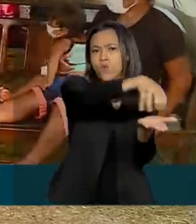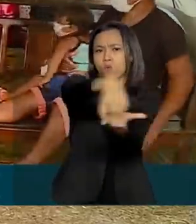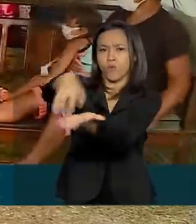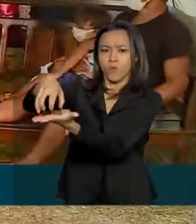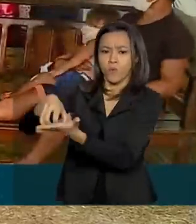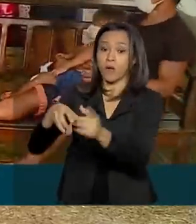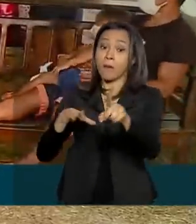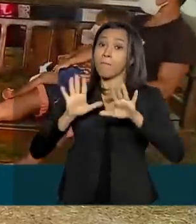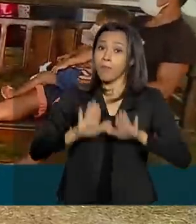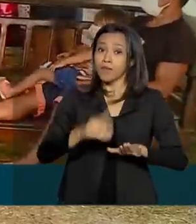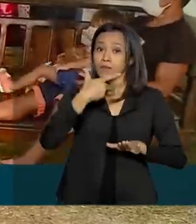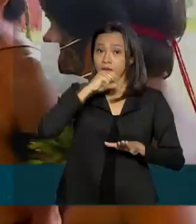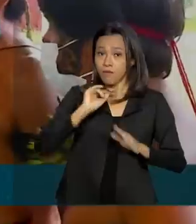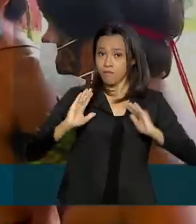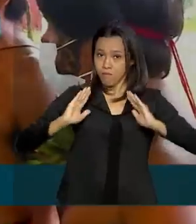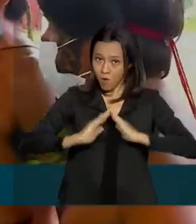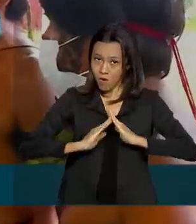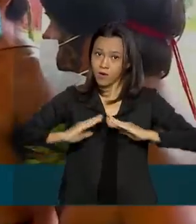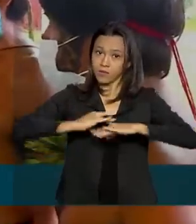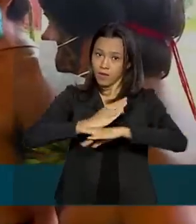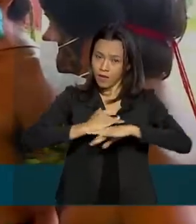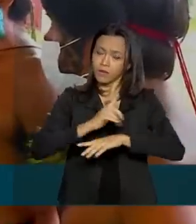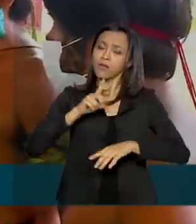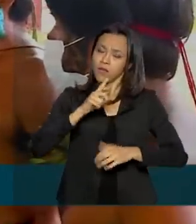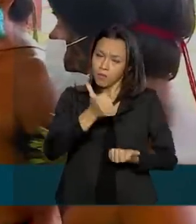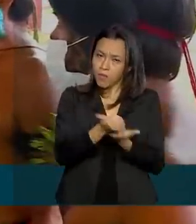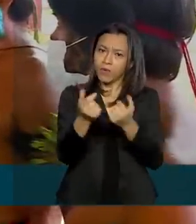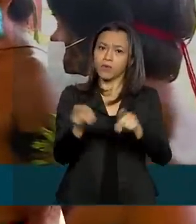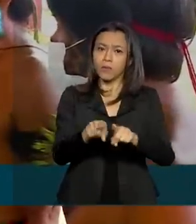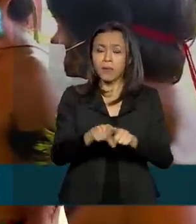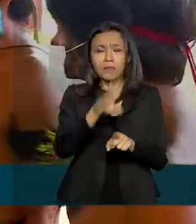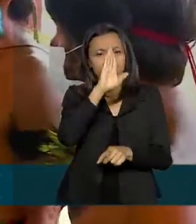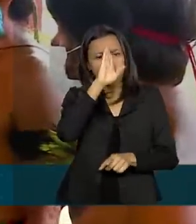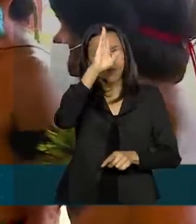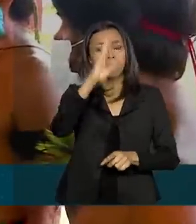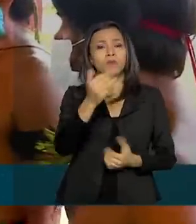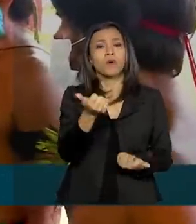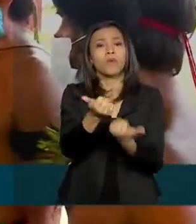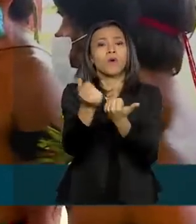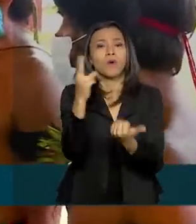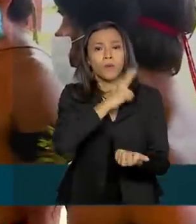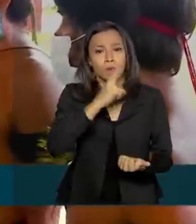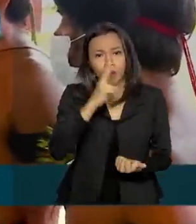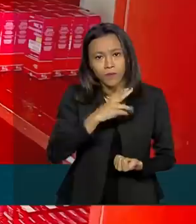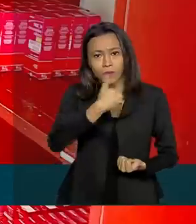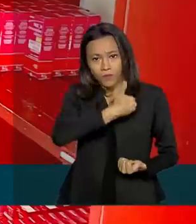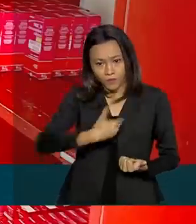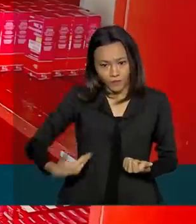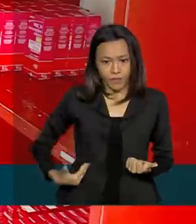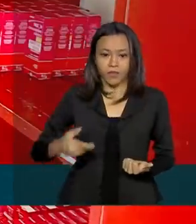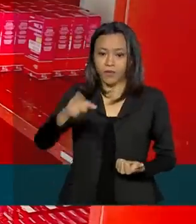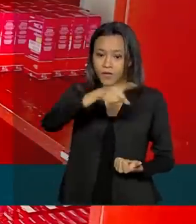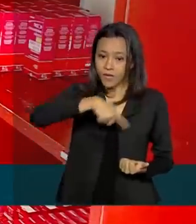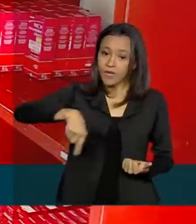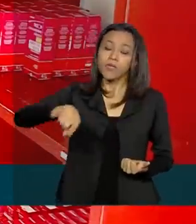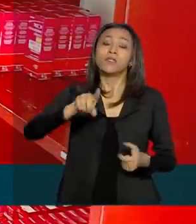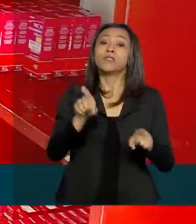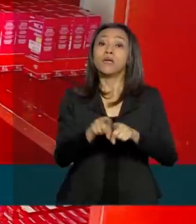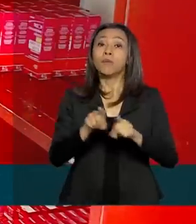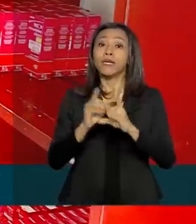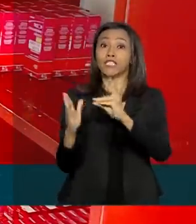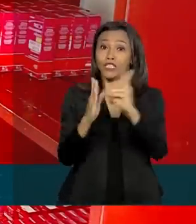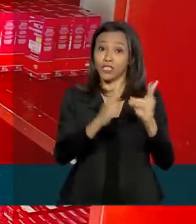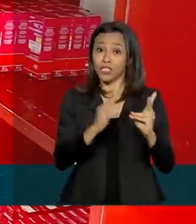também estão sendo apoiados, principalmente com o auxílio emergencial. Até os indígenas estrangeiros